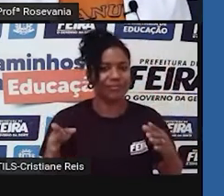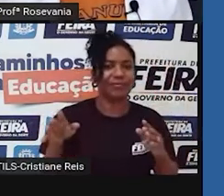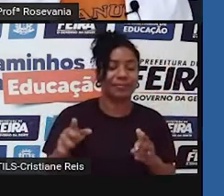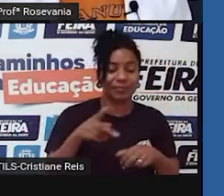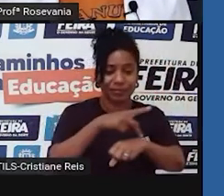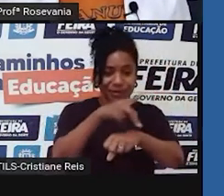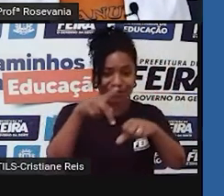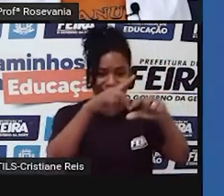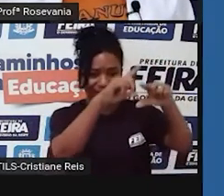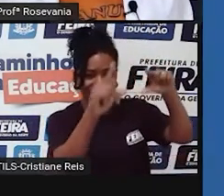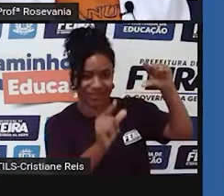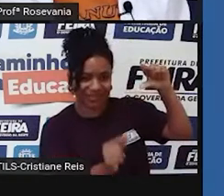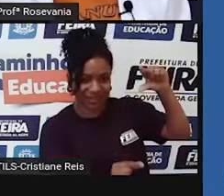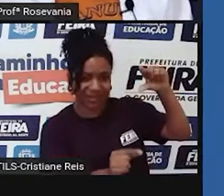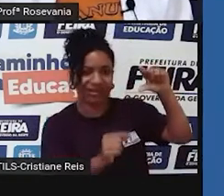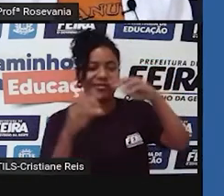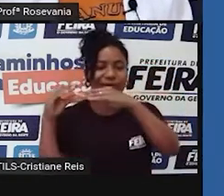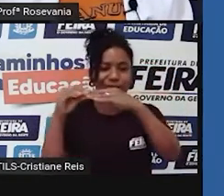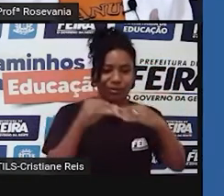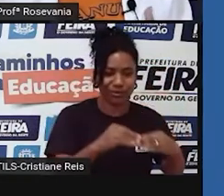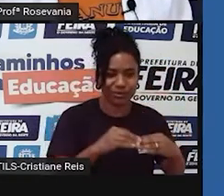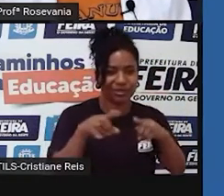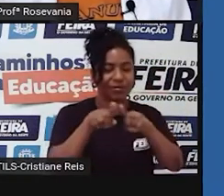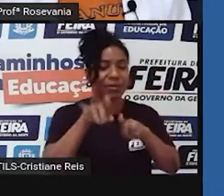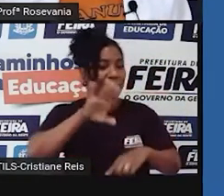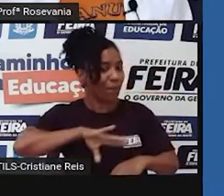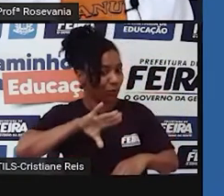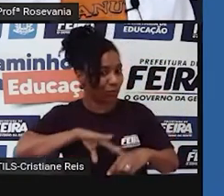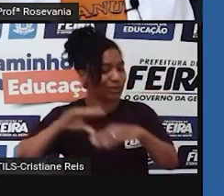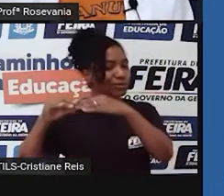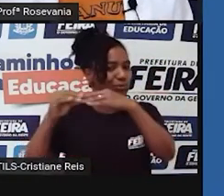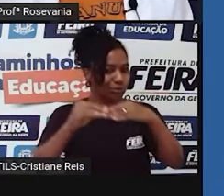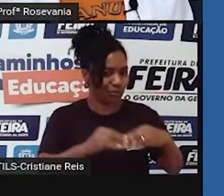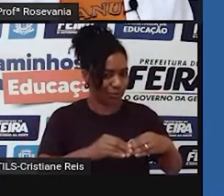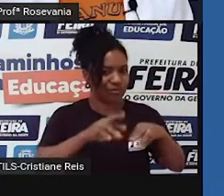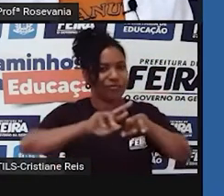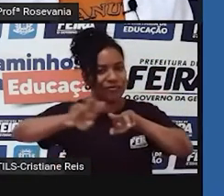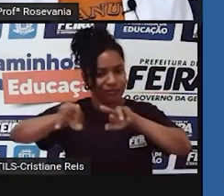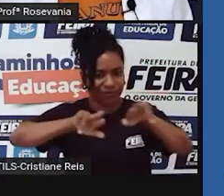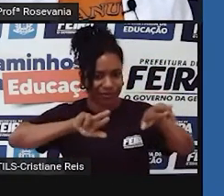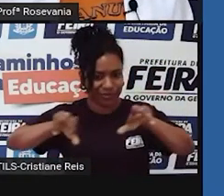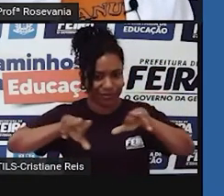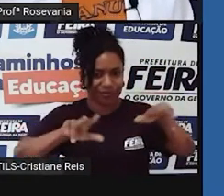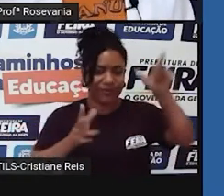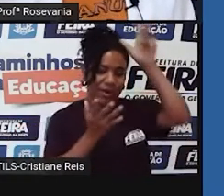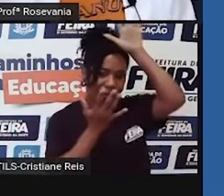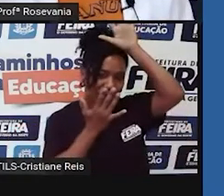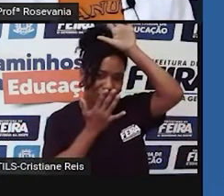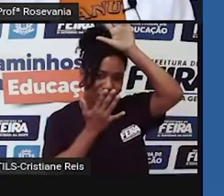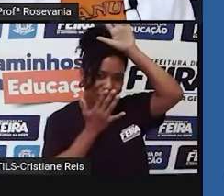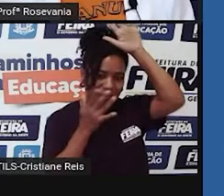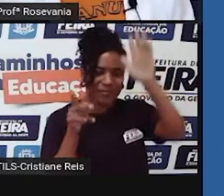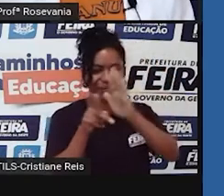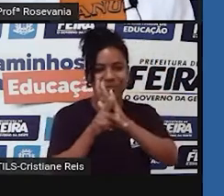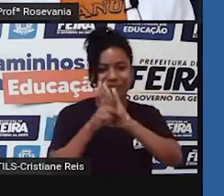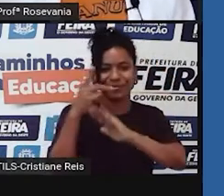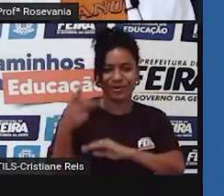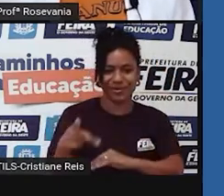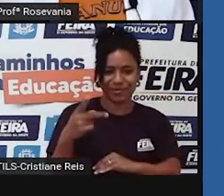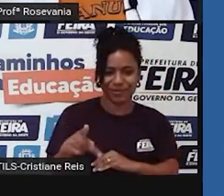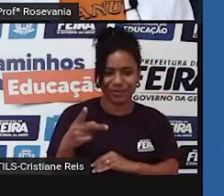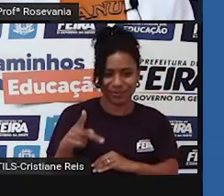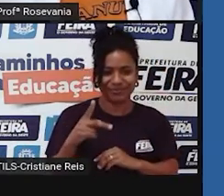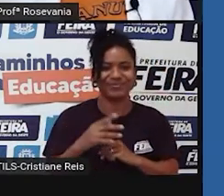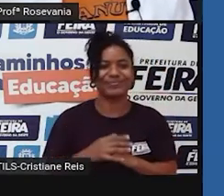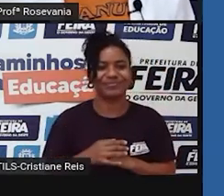portugueses também contribuíram, né, com instrumentos para a gente, mas no momento vamos falar desses, né, dos povos indígenas. O